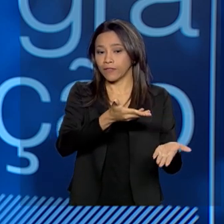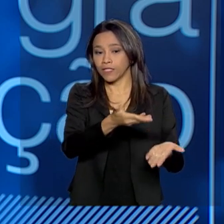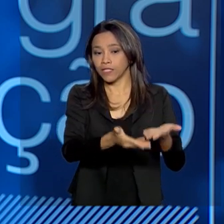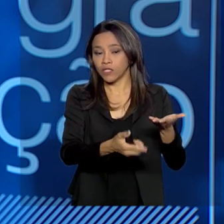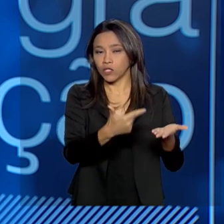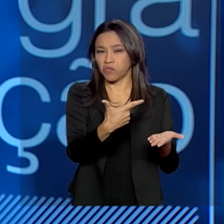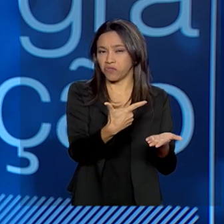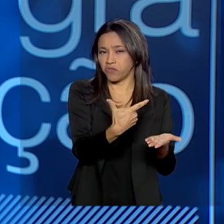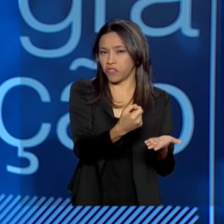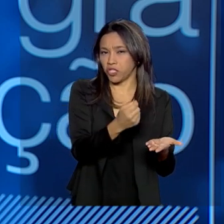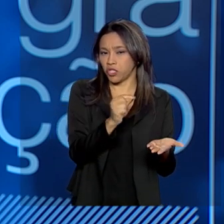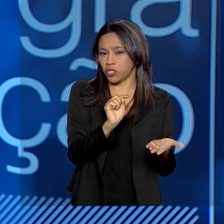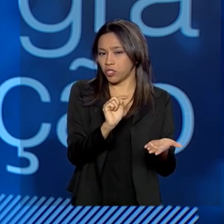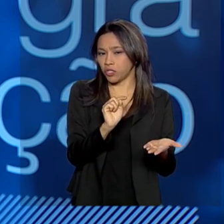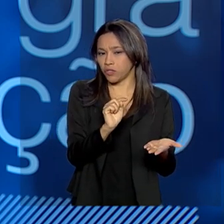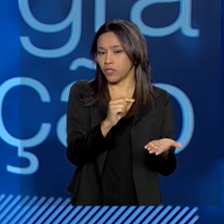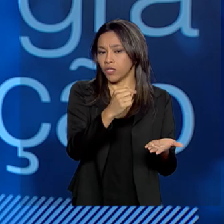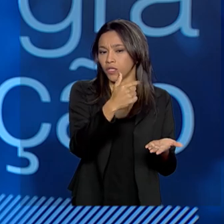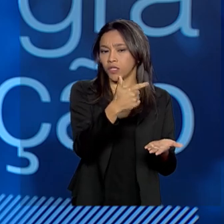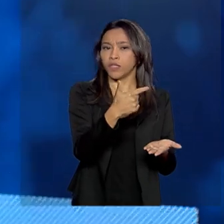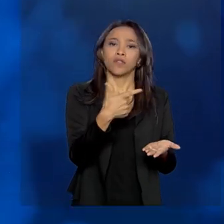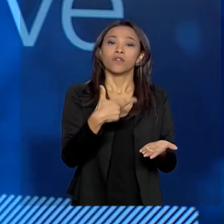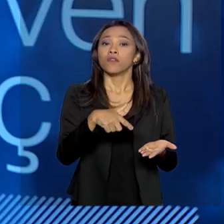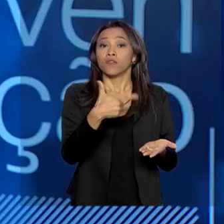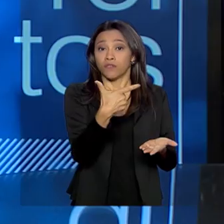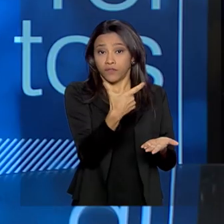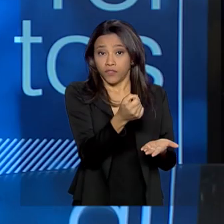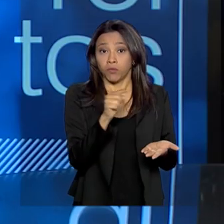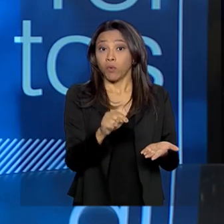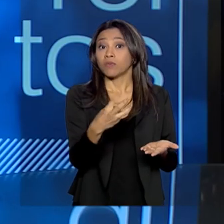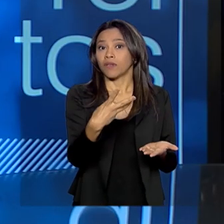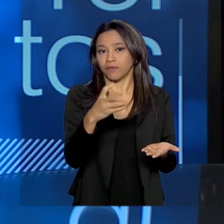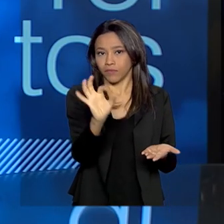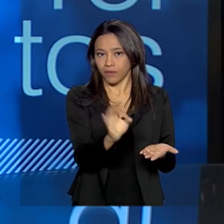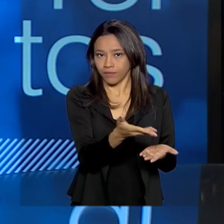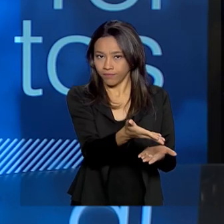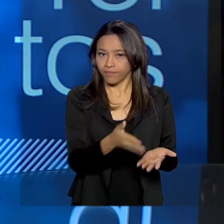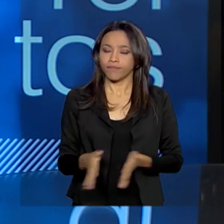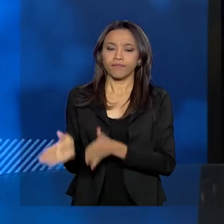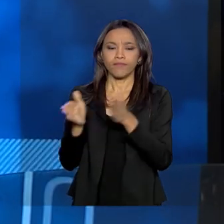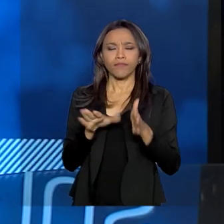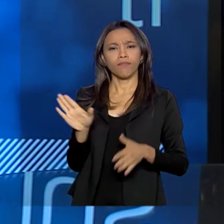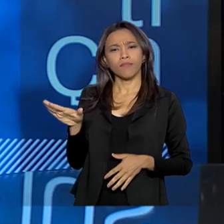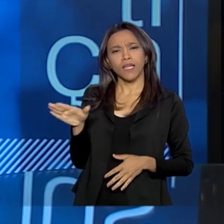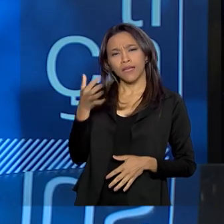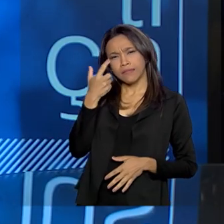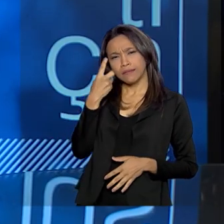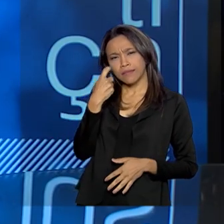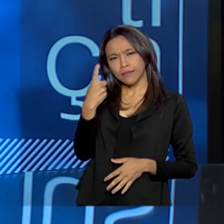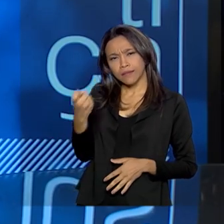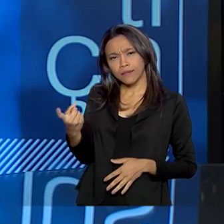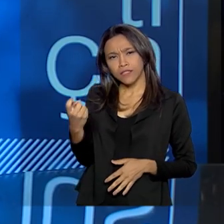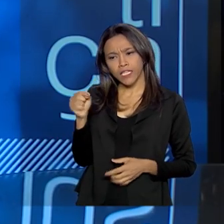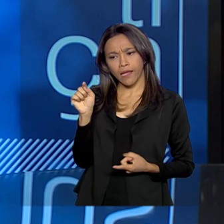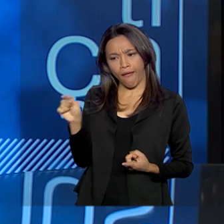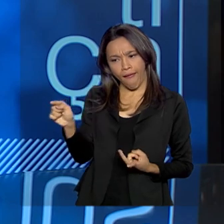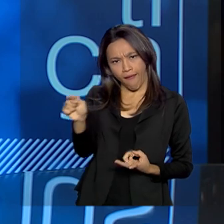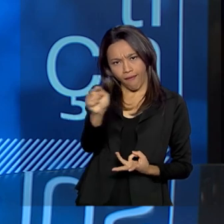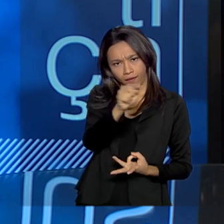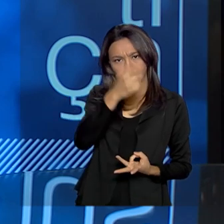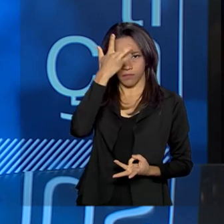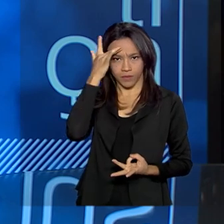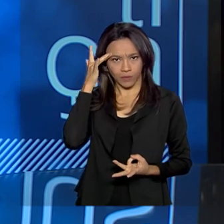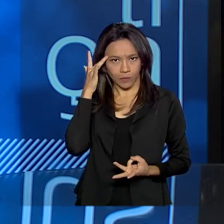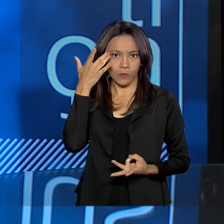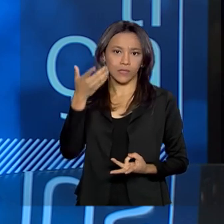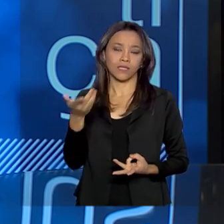,3%. E é também interessante a gente notar que esses imigrantes, muitas vezes, eles